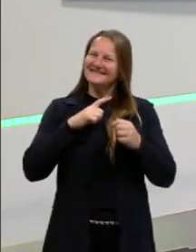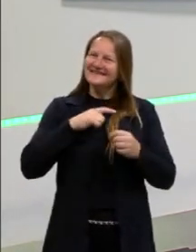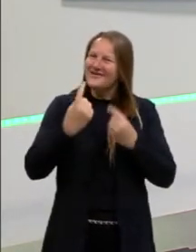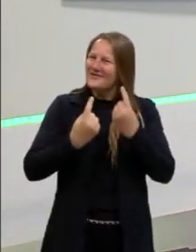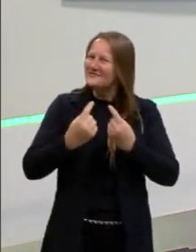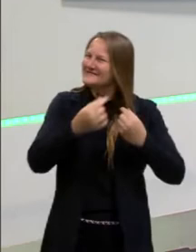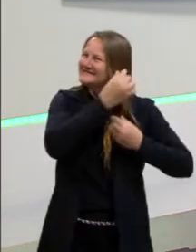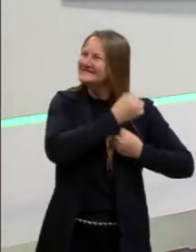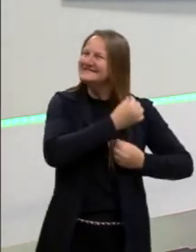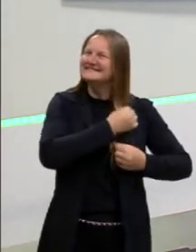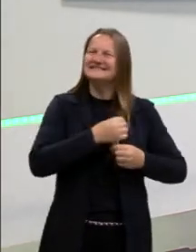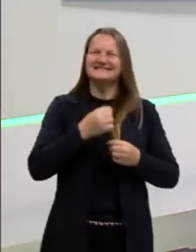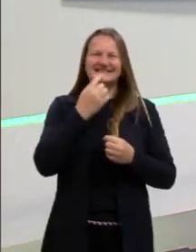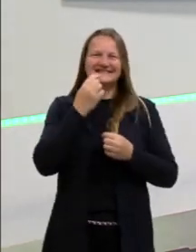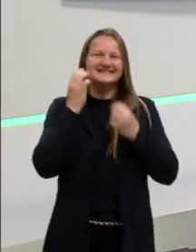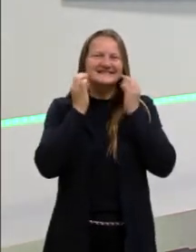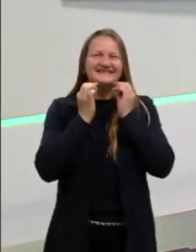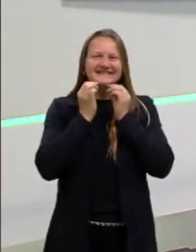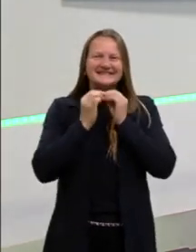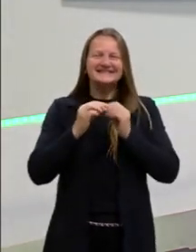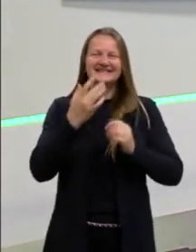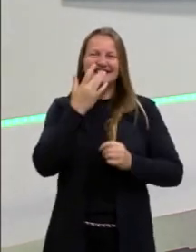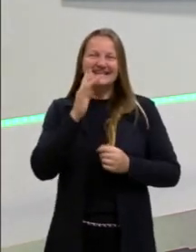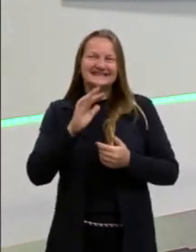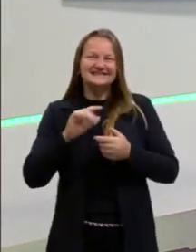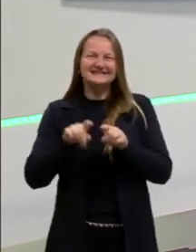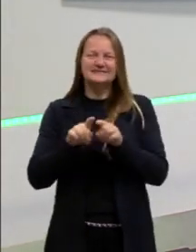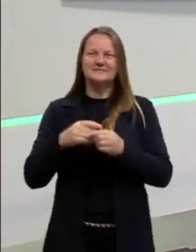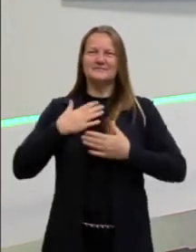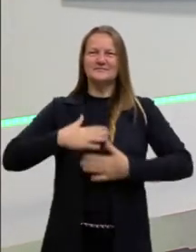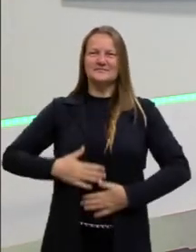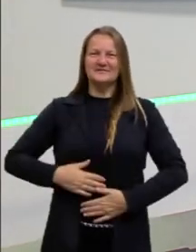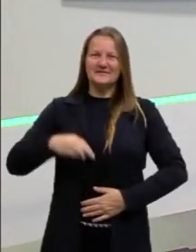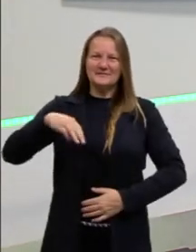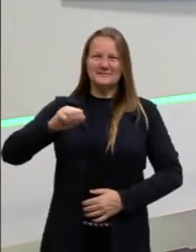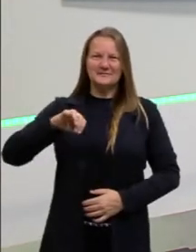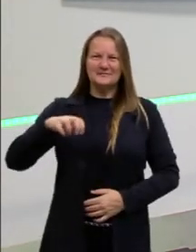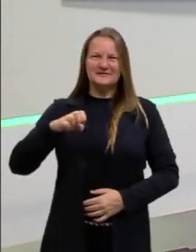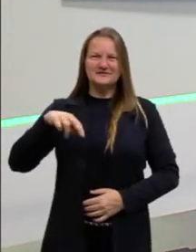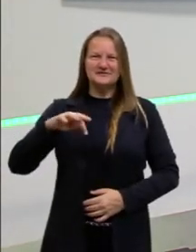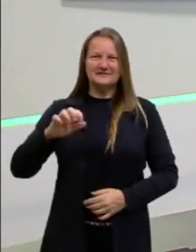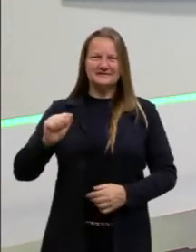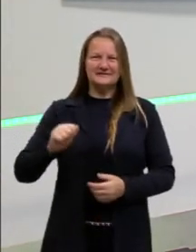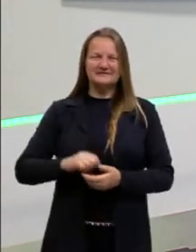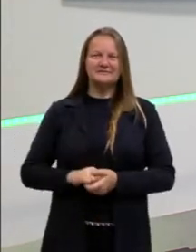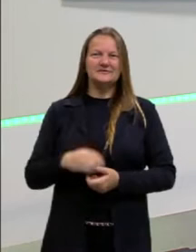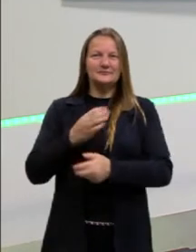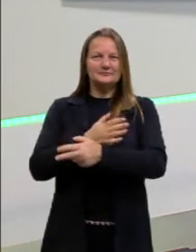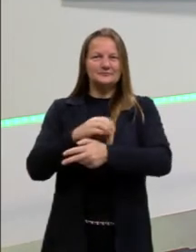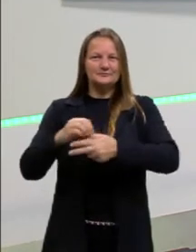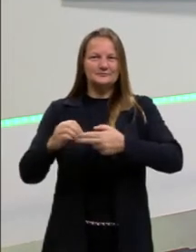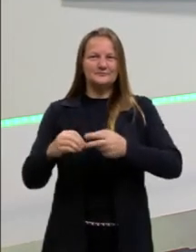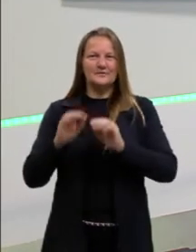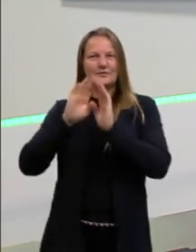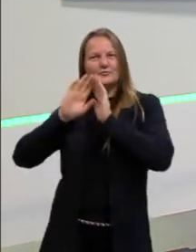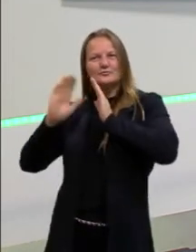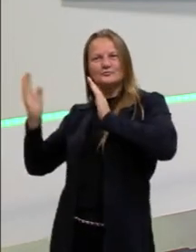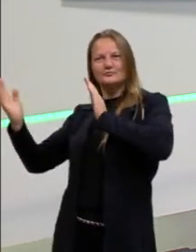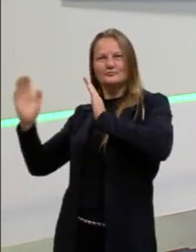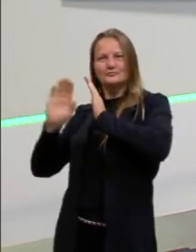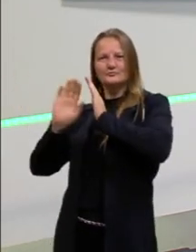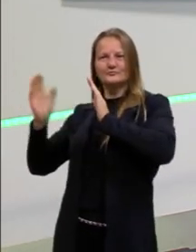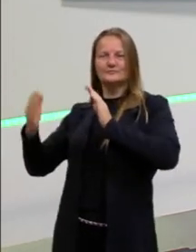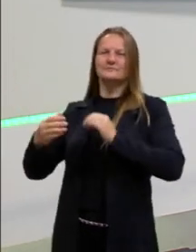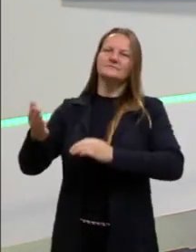barba, no cabelo, por tudo. Estou com a camiseta magenta do Pré-ENEM, aqui atrás de mim o quadro branco do nosso estúdio da TVE.